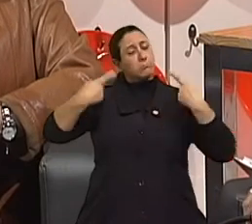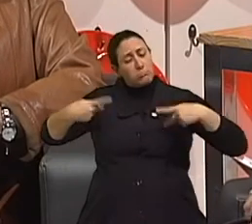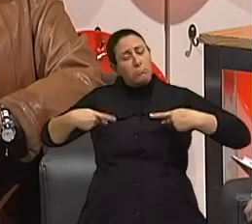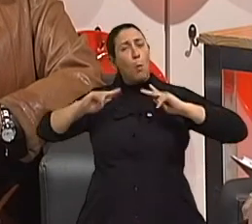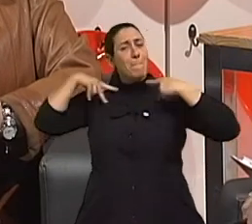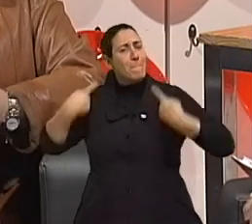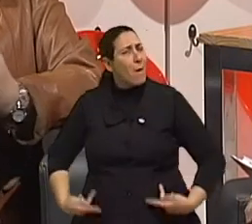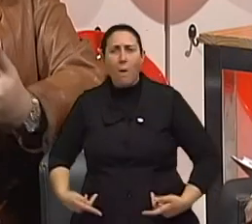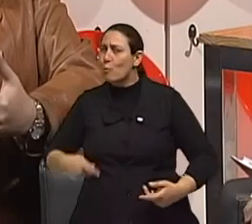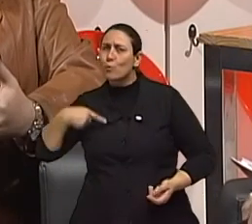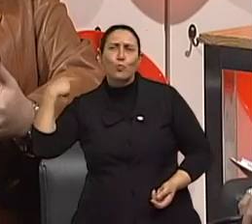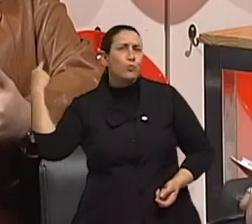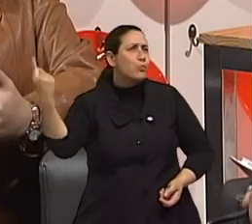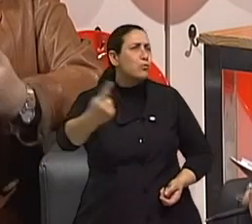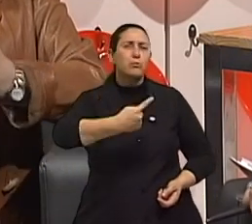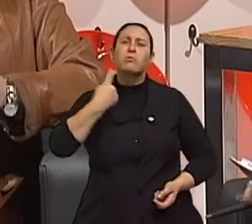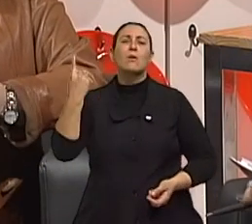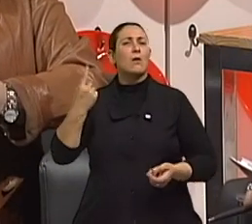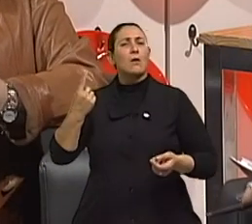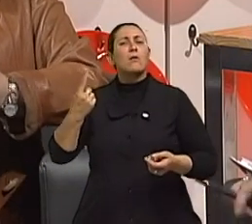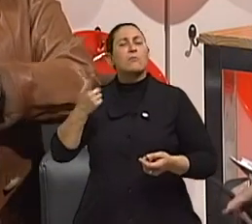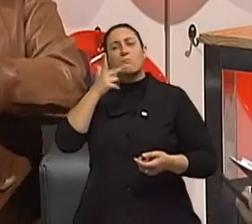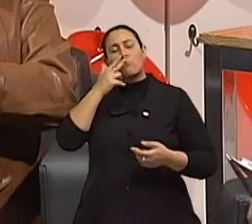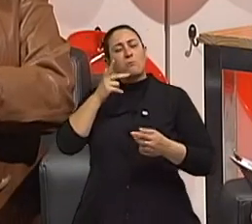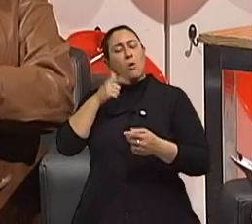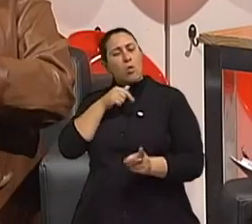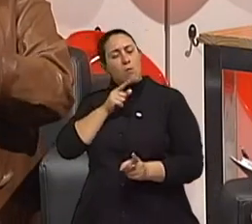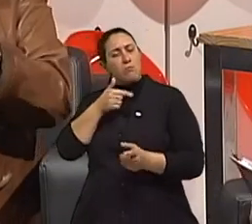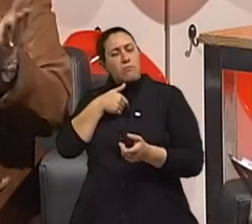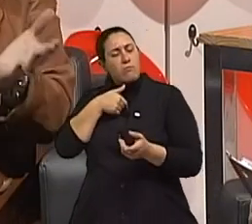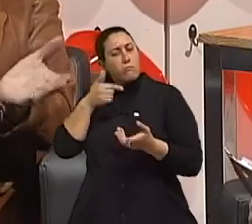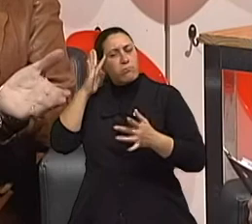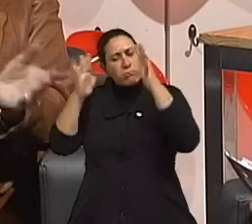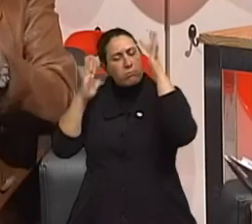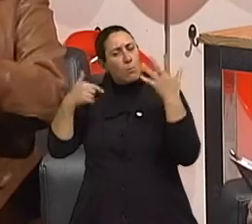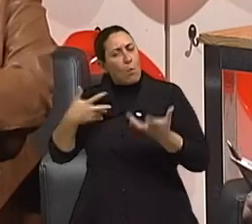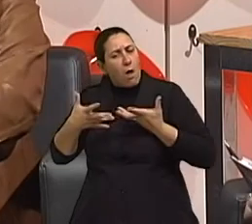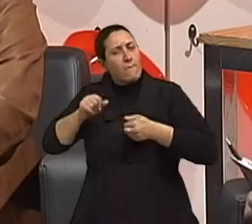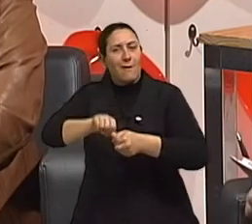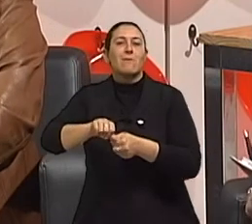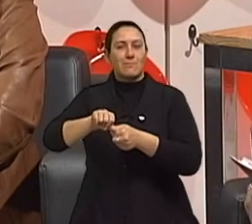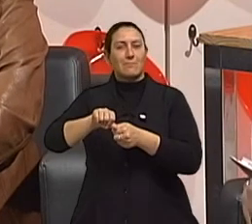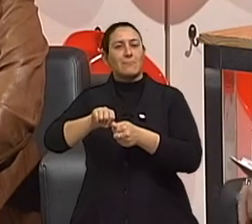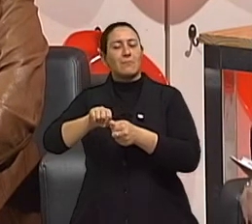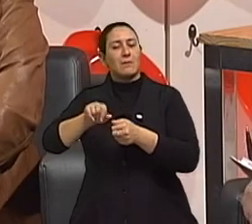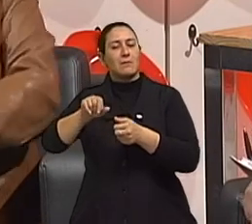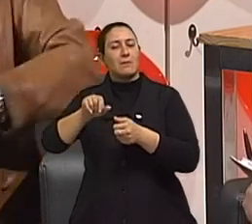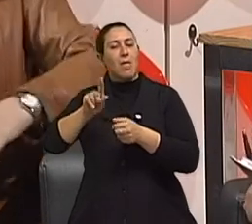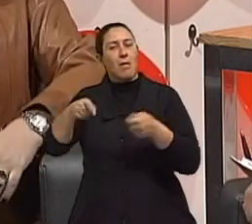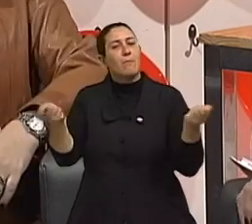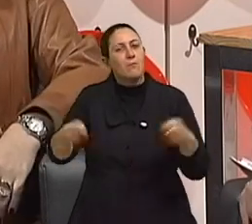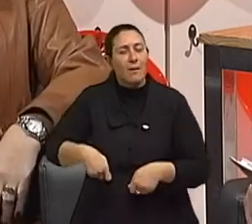os obstáculos, e não, melhor dizendo, olhar mais para os obstáculos do que para as possibilidades que nós